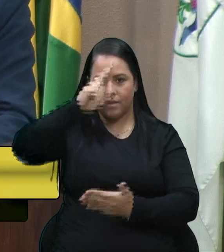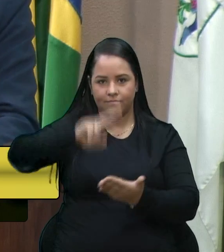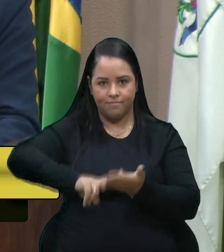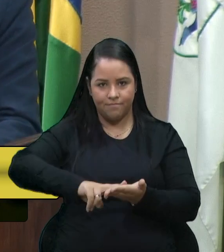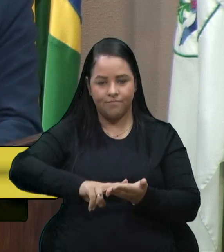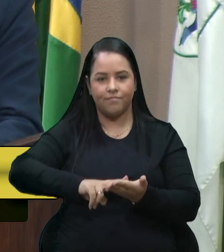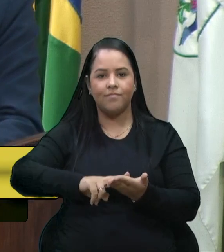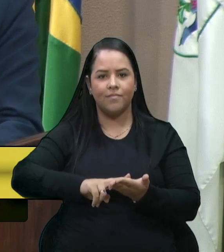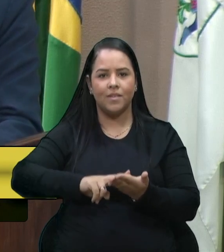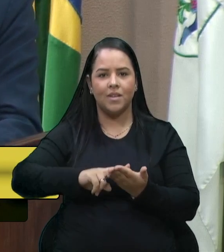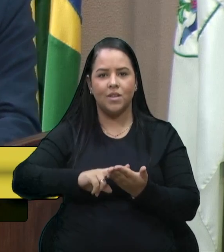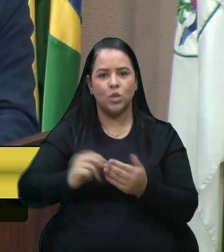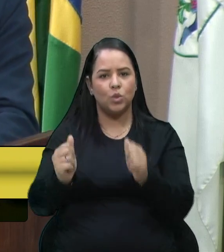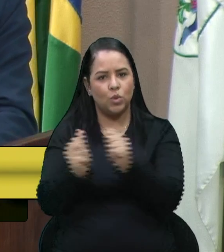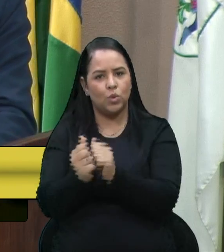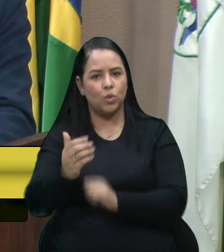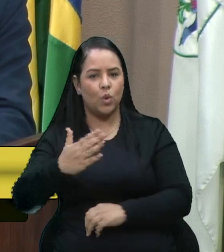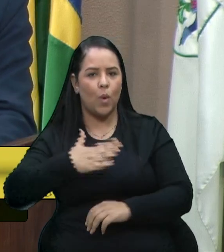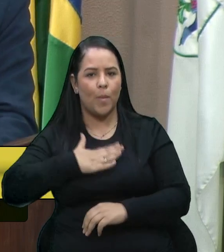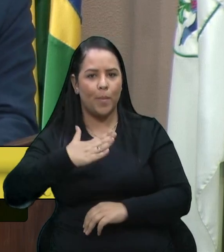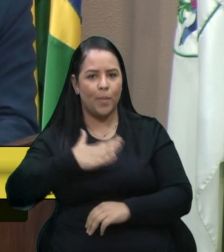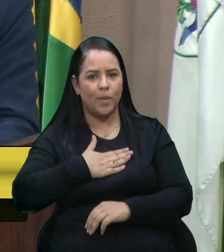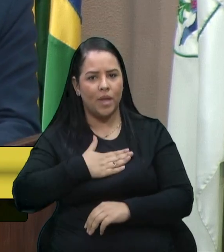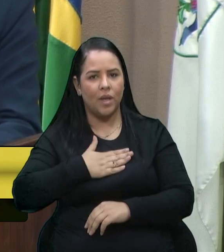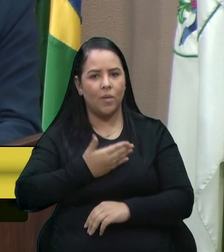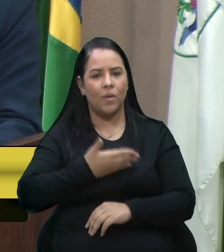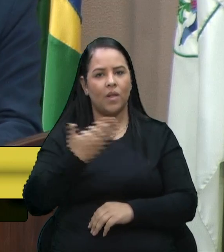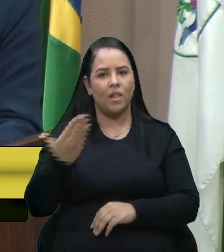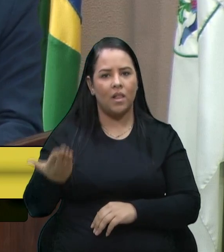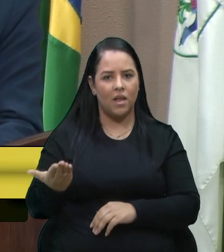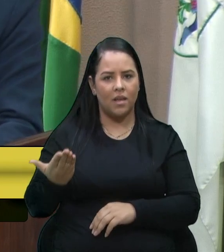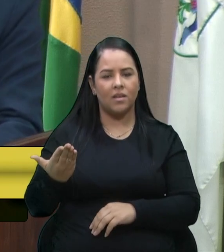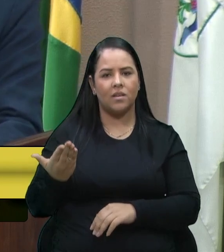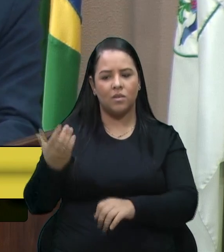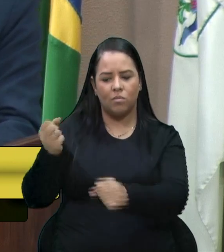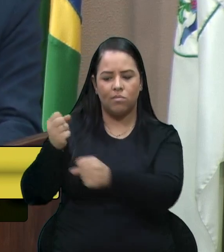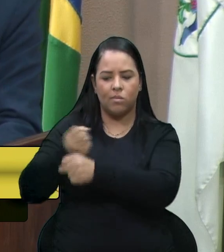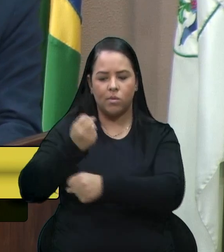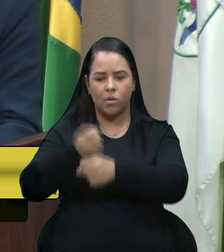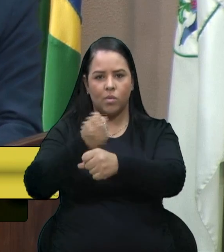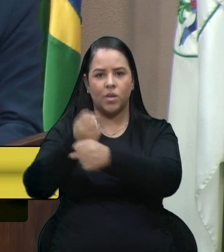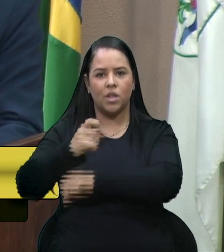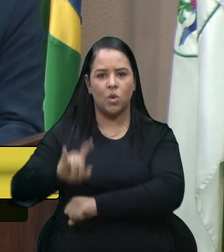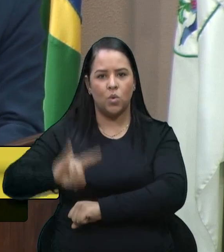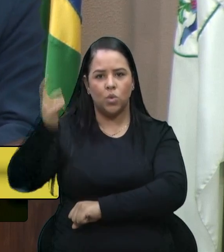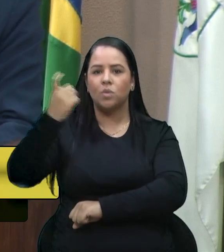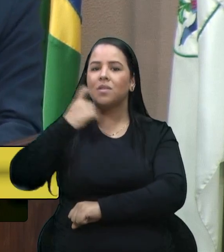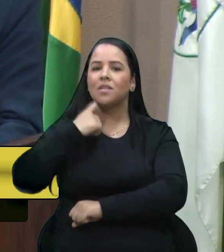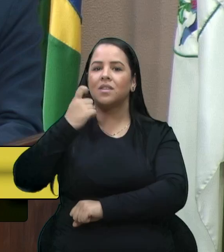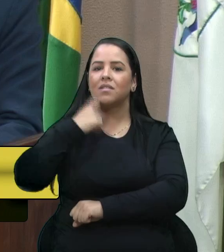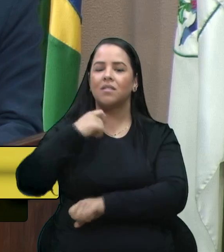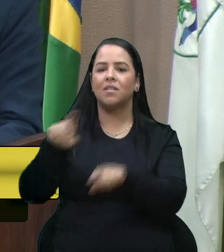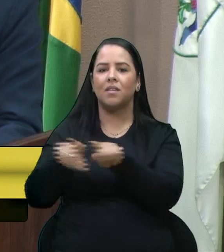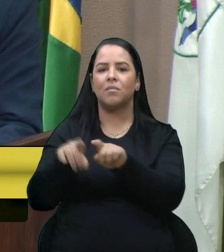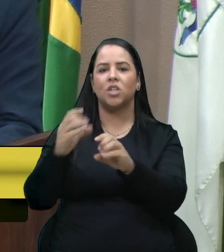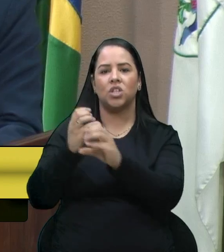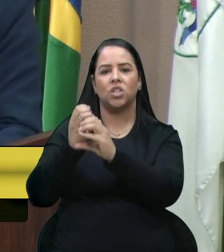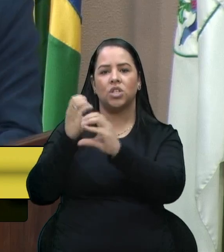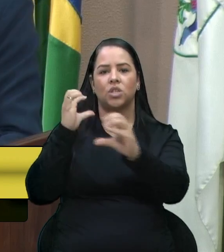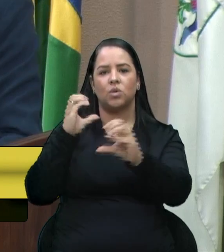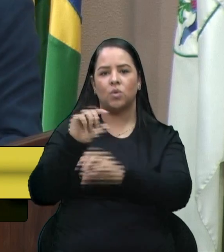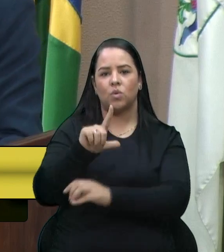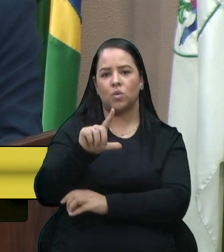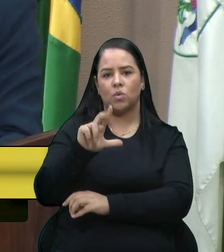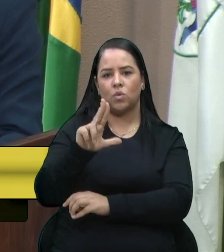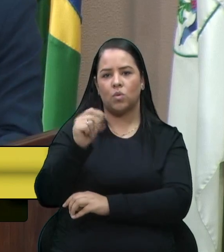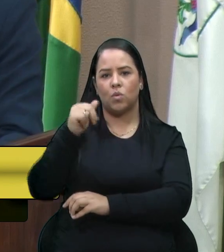estiveram comigo no ato, no que foi concluída, as obras na última sexta-feira. Também teve o engenheiro Luan do Denit, que